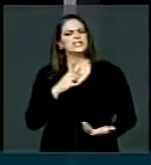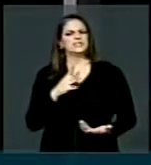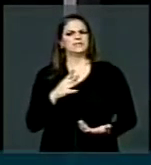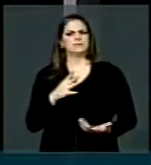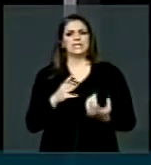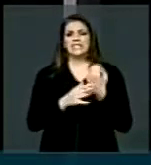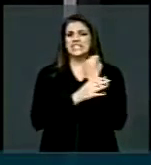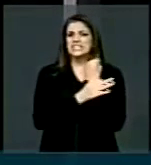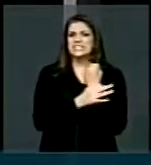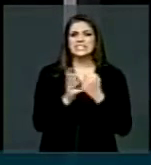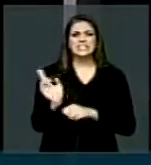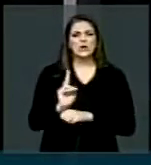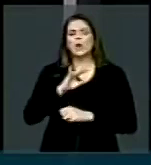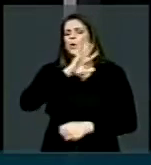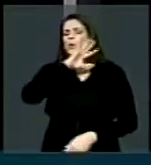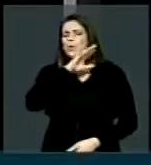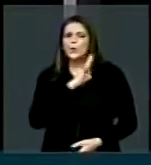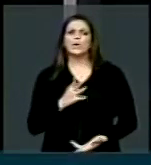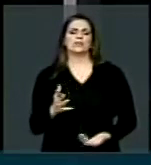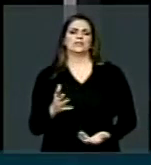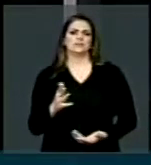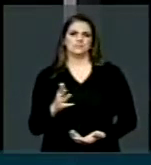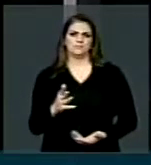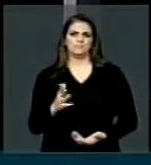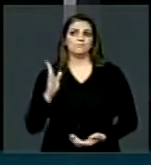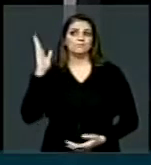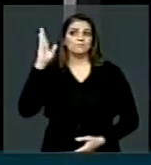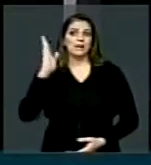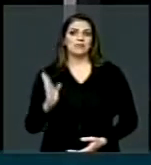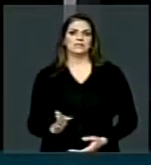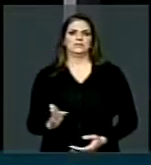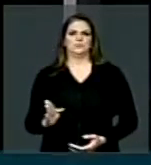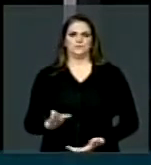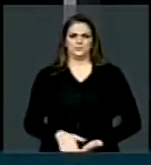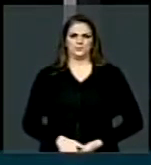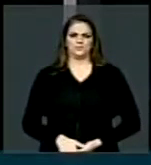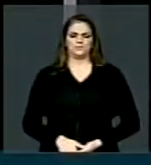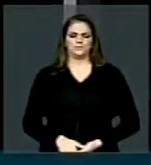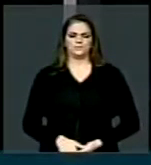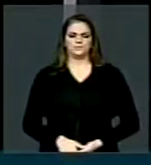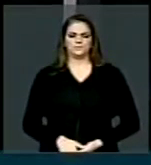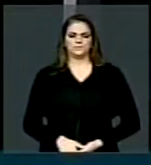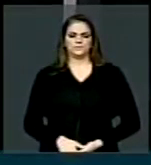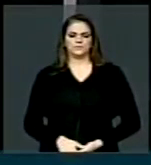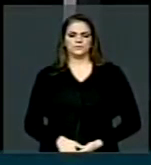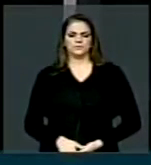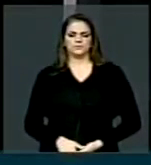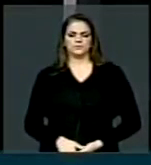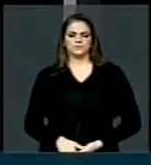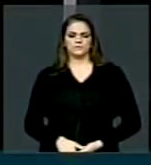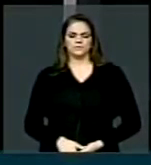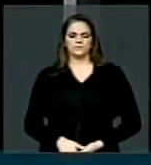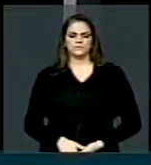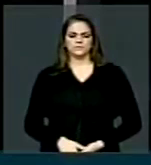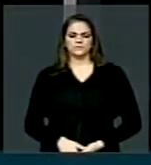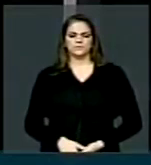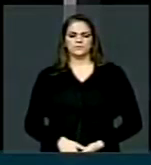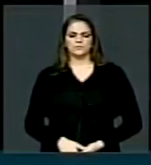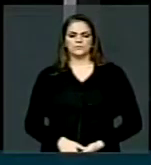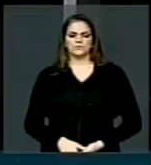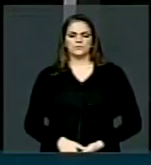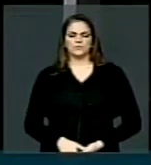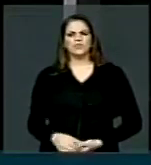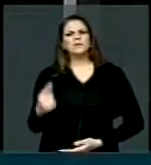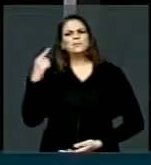segurança pública vive um drama nesse país, você tem uma dualidade. Você tem